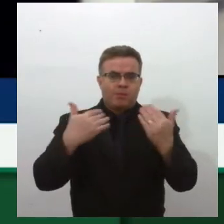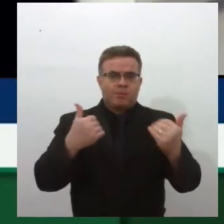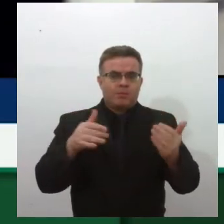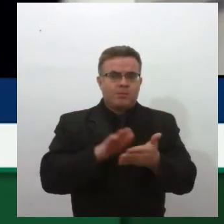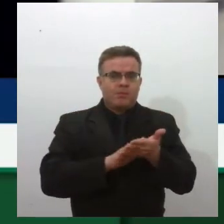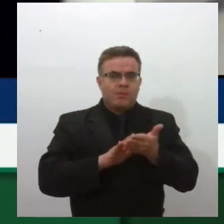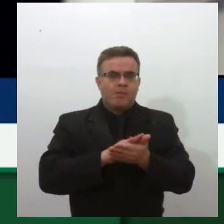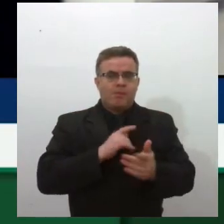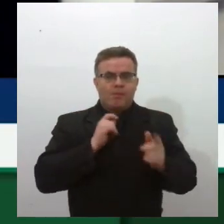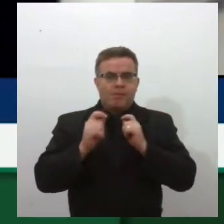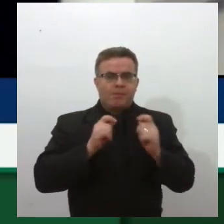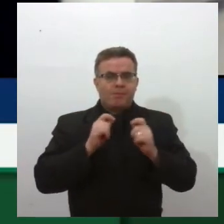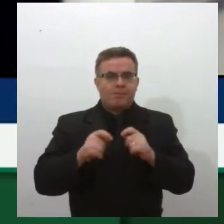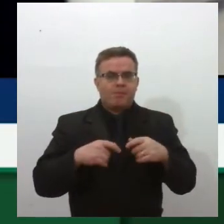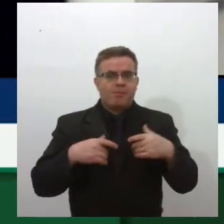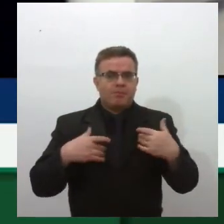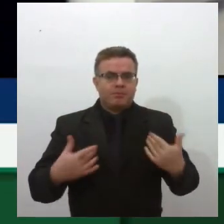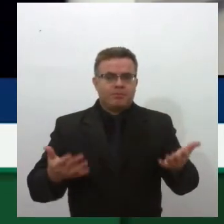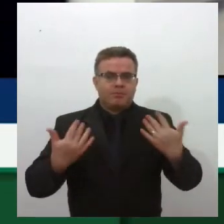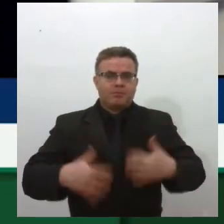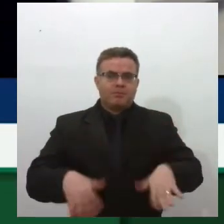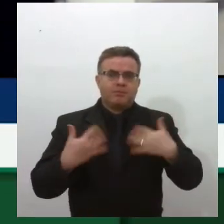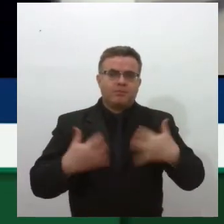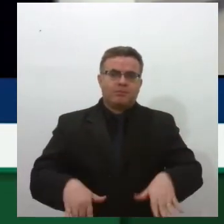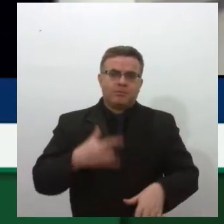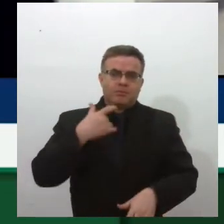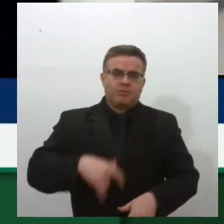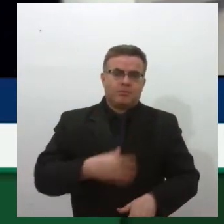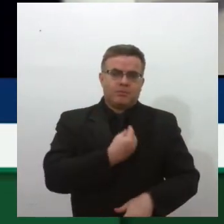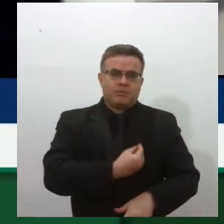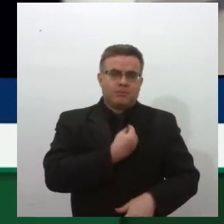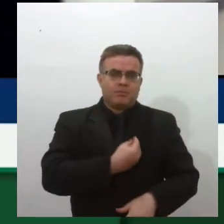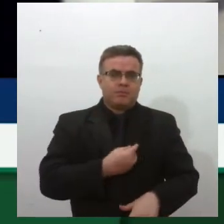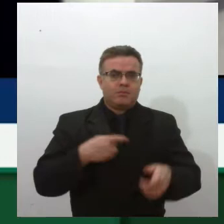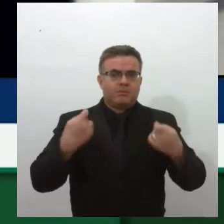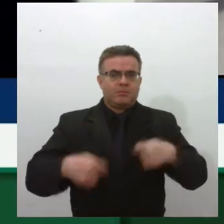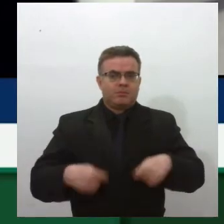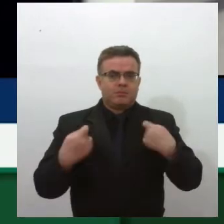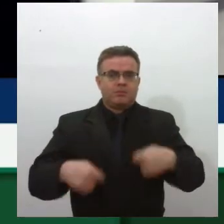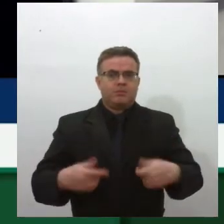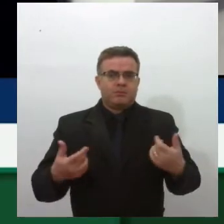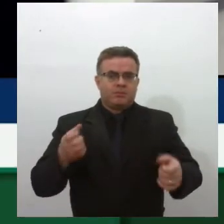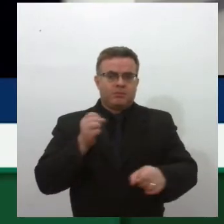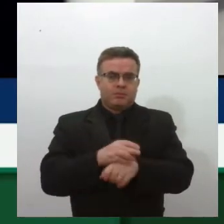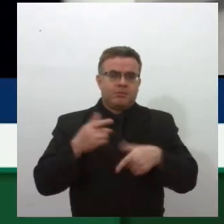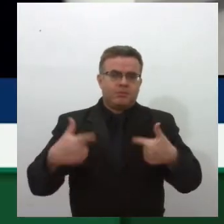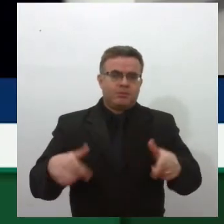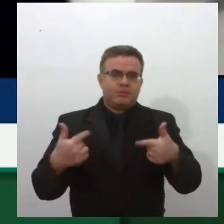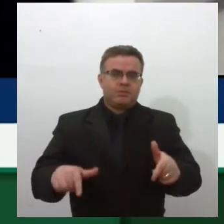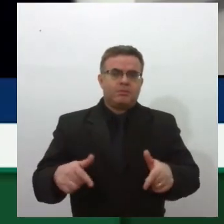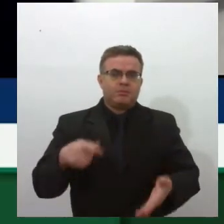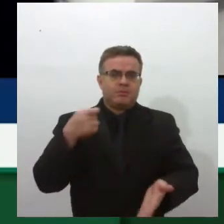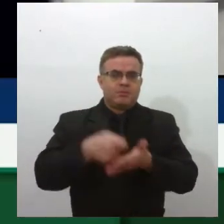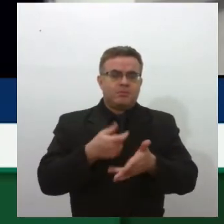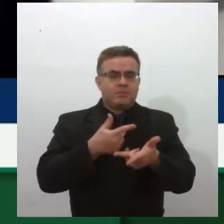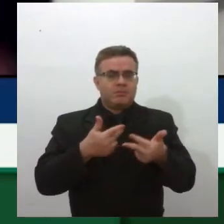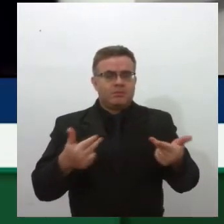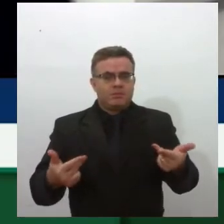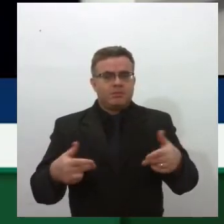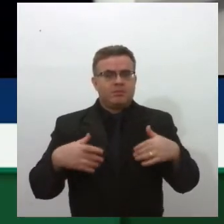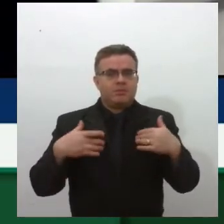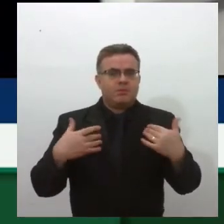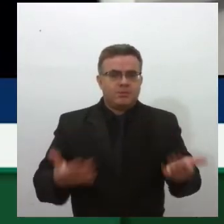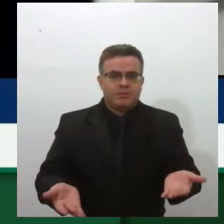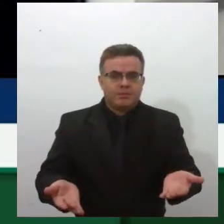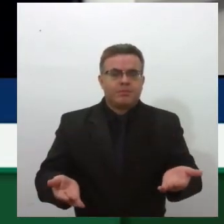nenhuma. O desespero já está batendo a minha porta, porque eu preciso, eu necessito trabalhar para ajudar minha mãe, que está aposentada, para